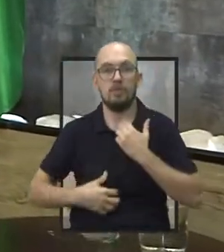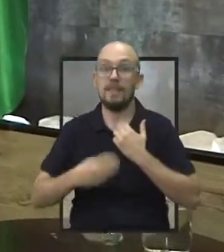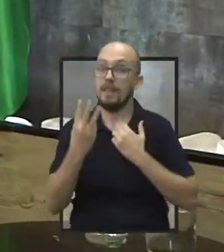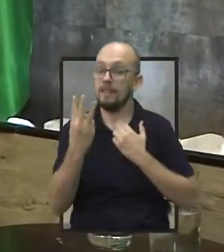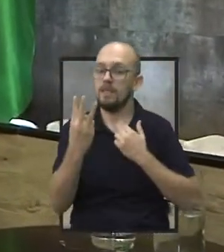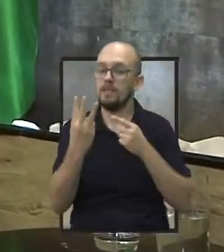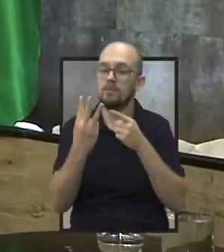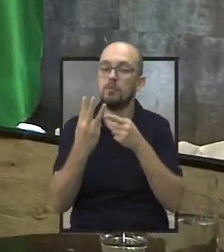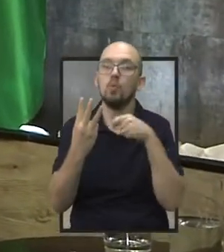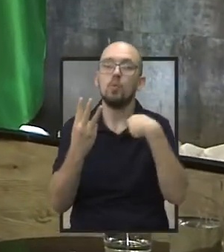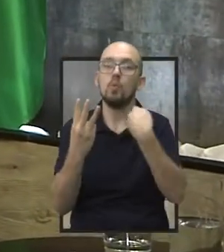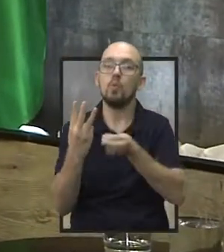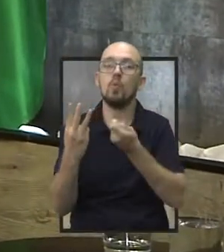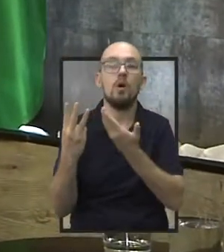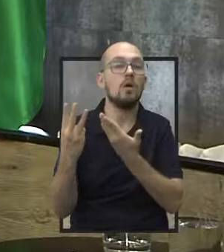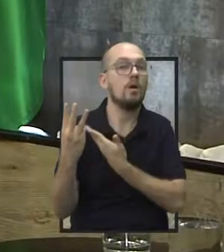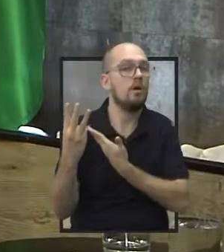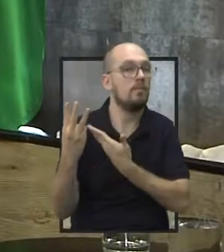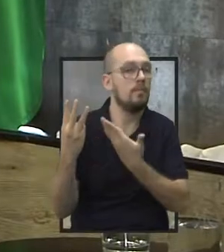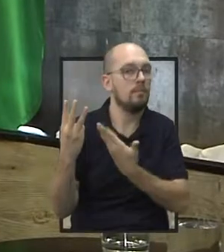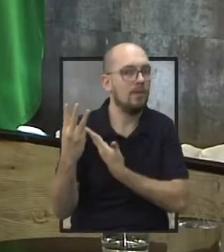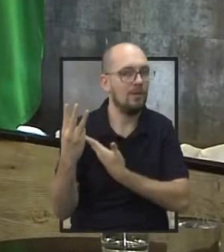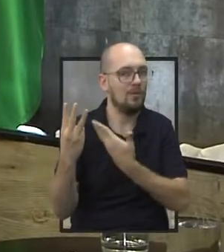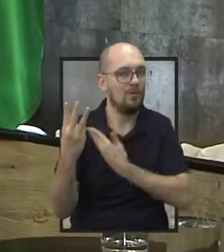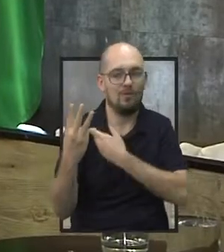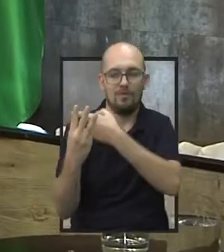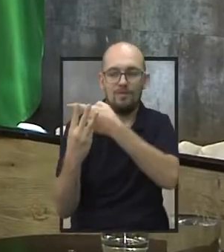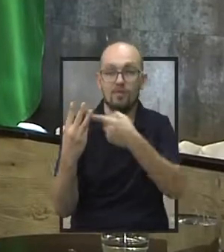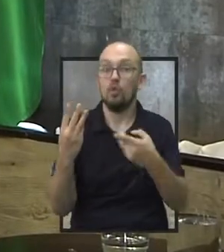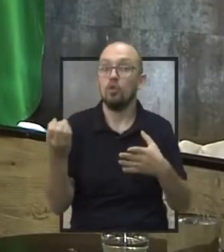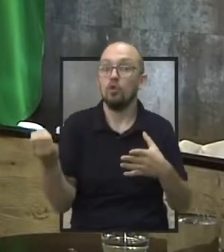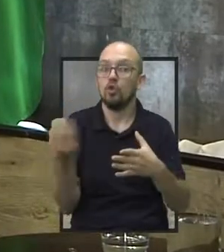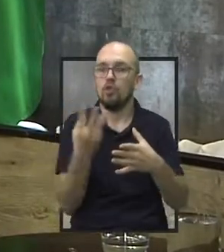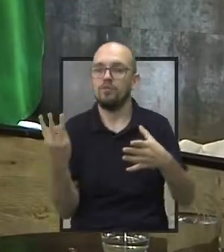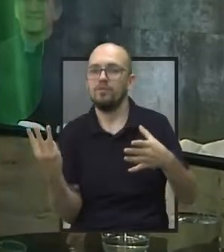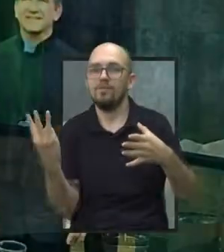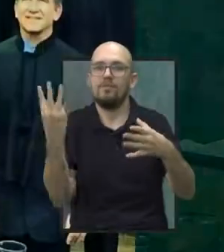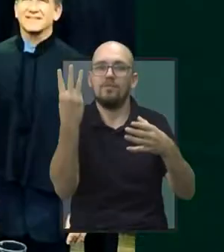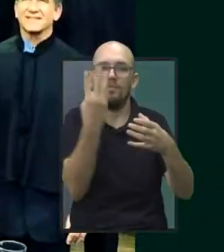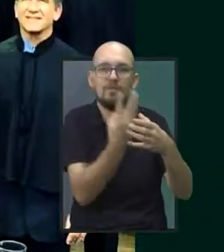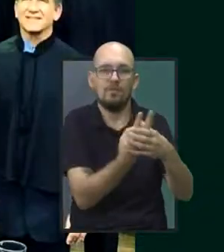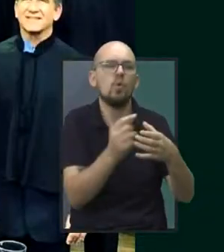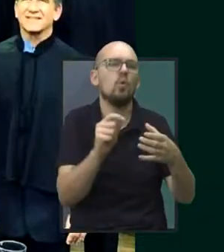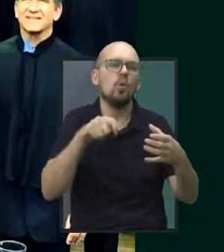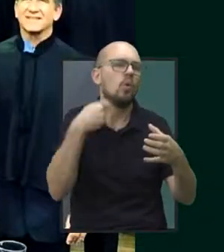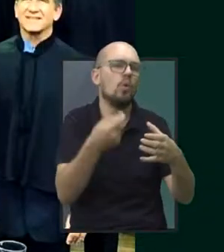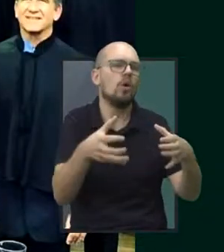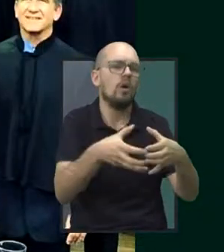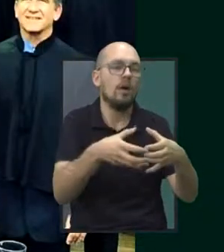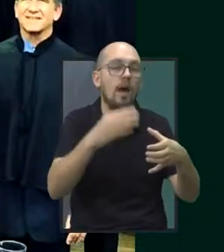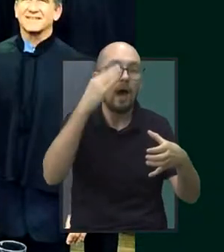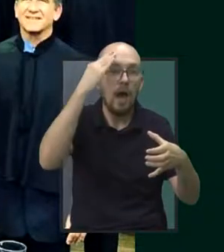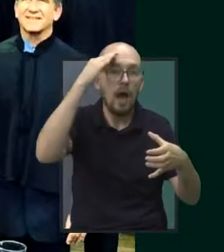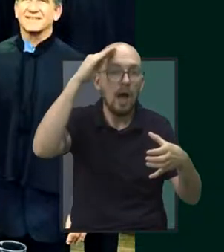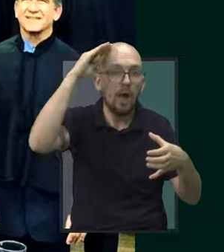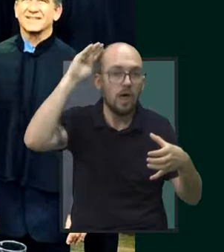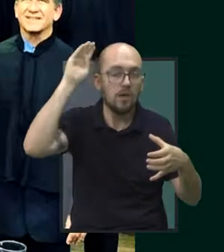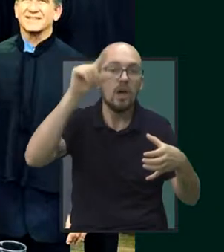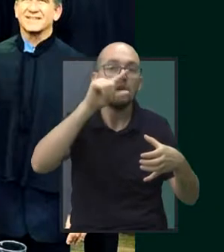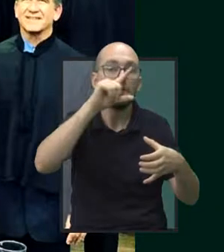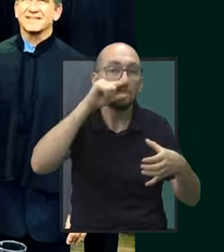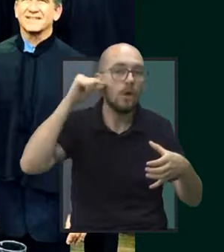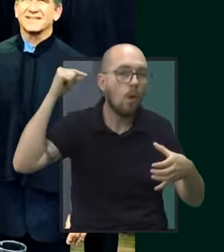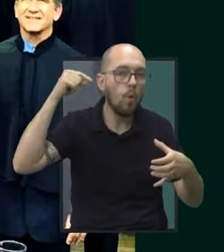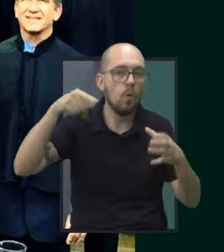reputo assim como amigos, que passaram a fazer parte da Academia Jaoense de Letras. Parabenizando o Ney